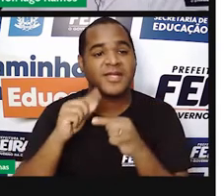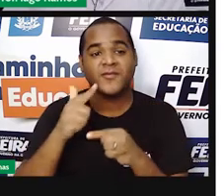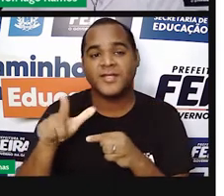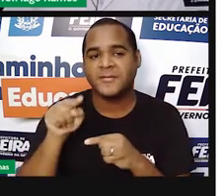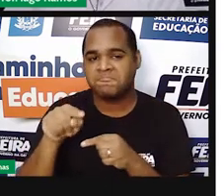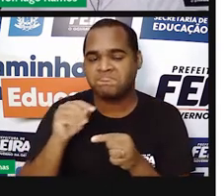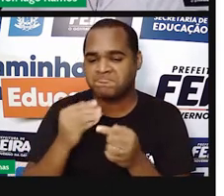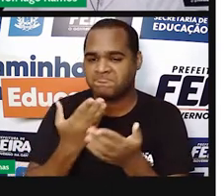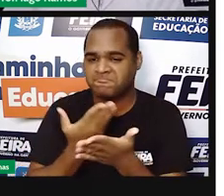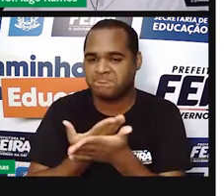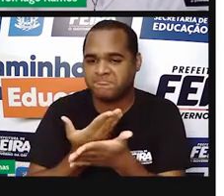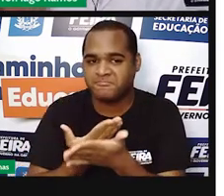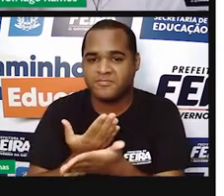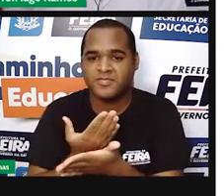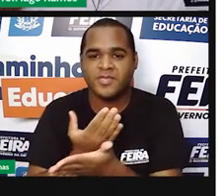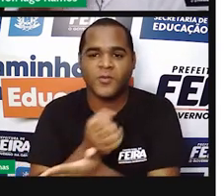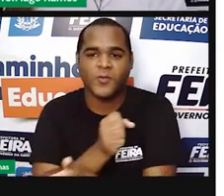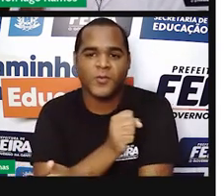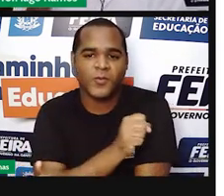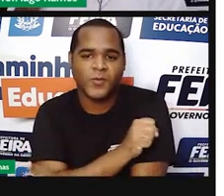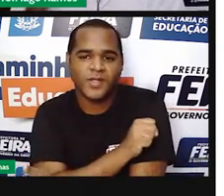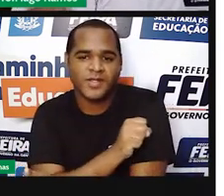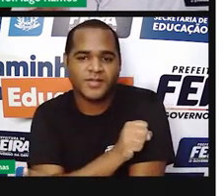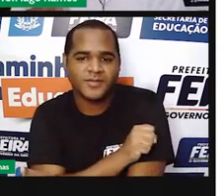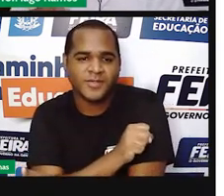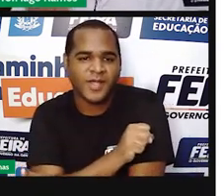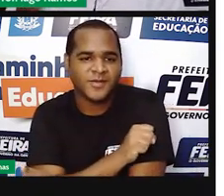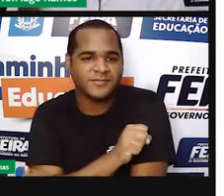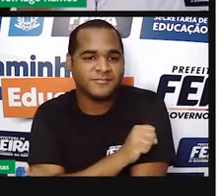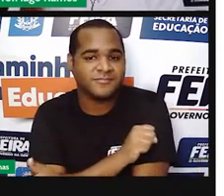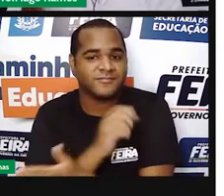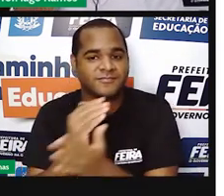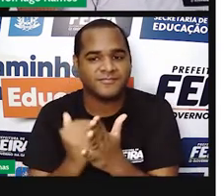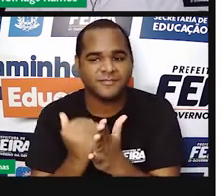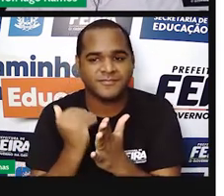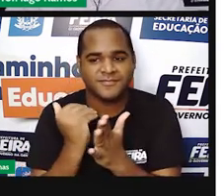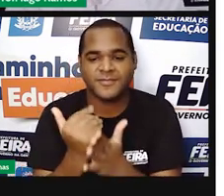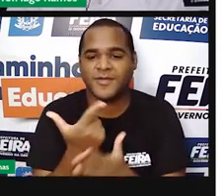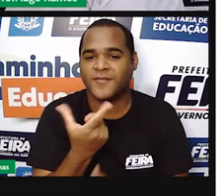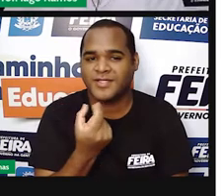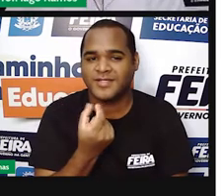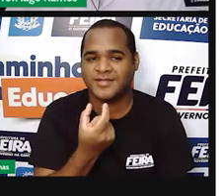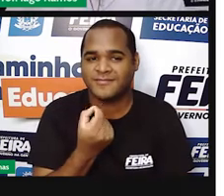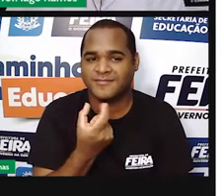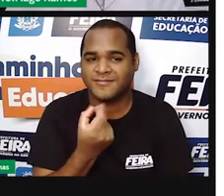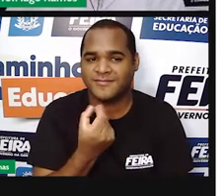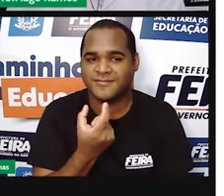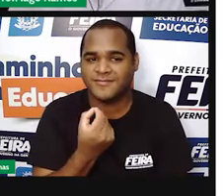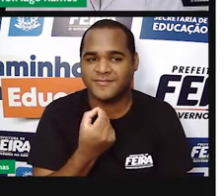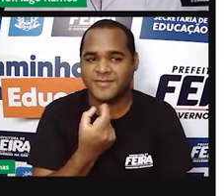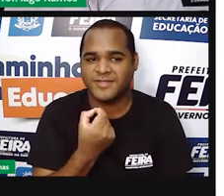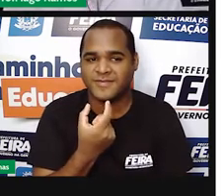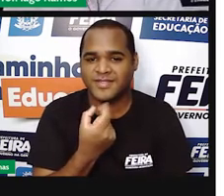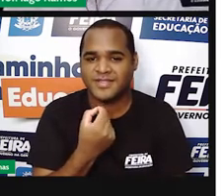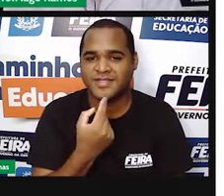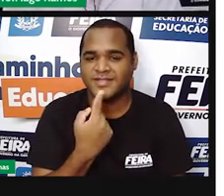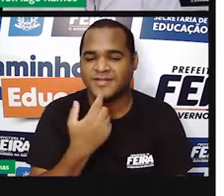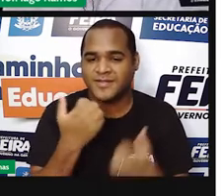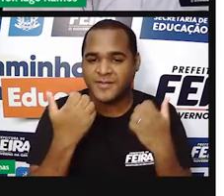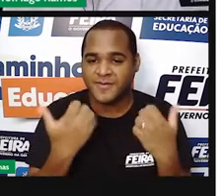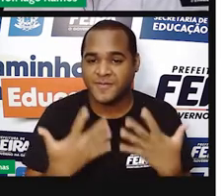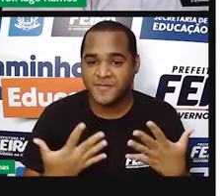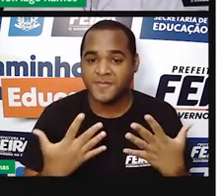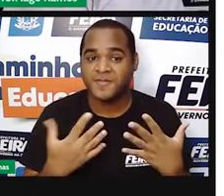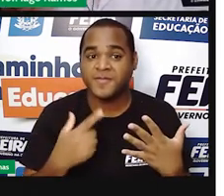estudante do oitavo ano, vigésima aula, aula de número 20, que bacana, hein? Que